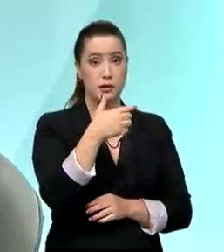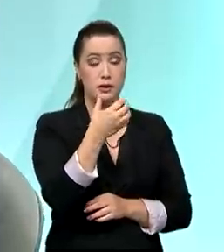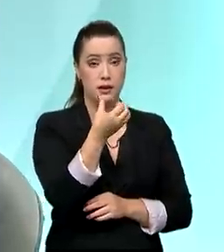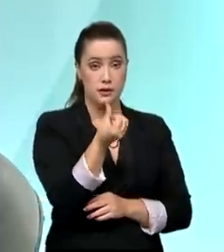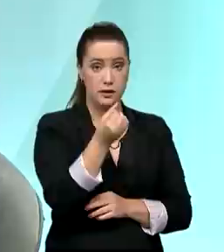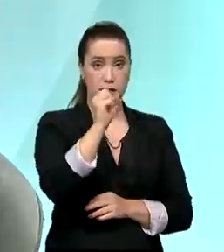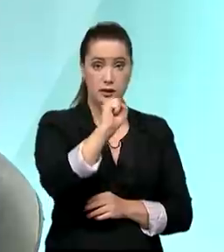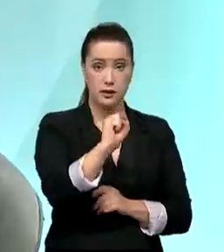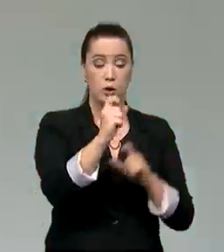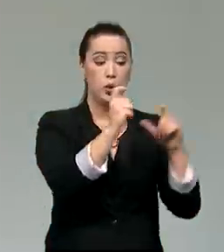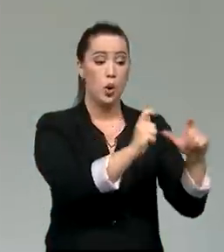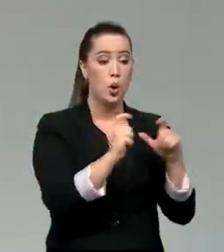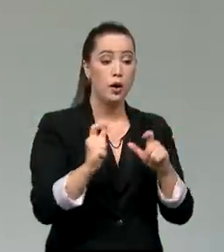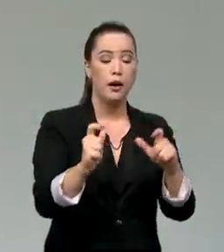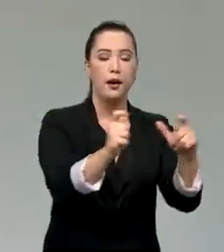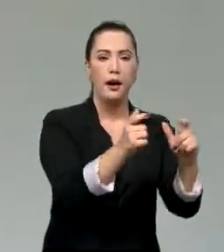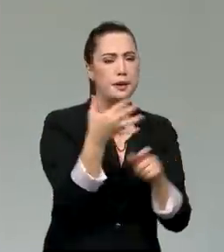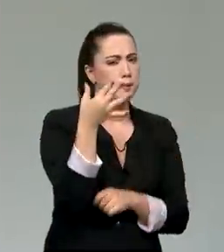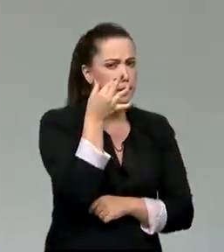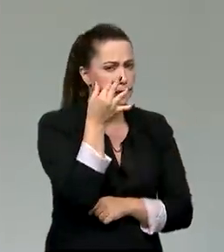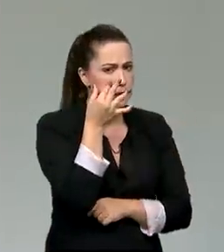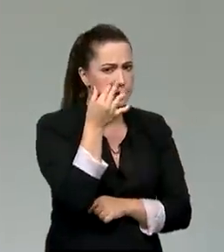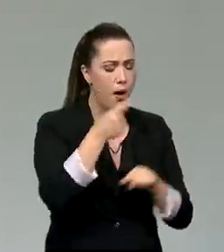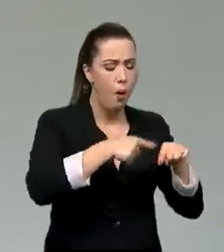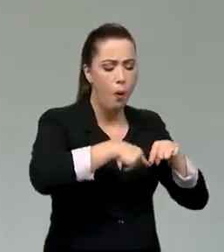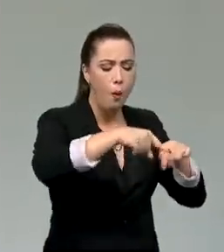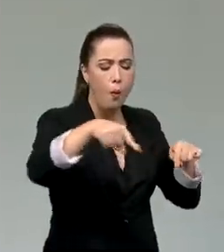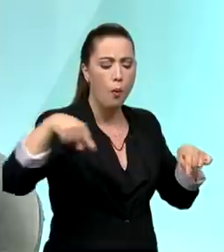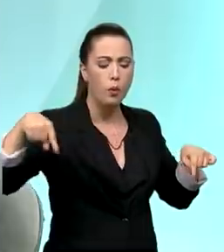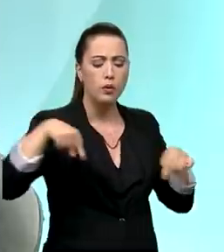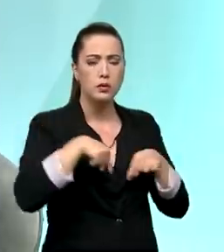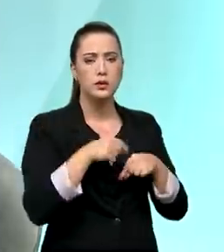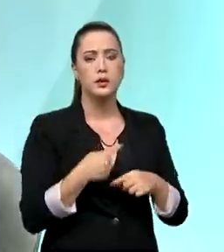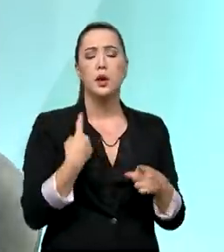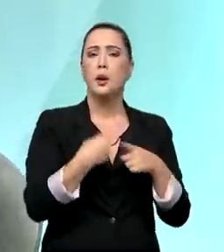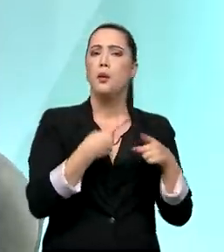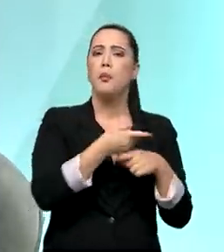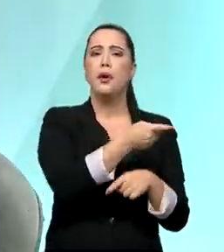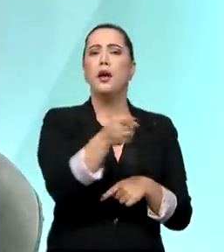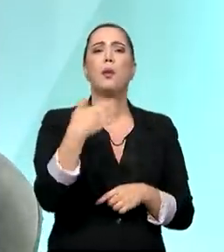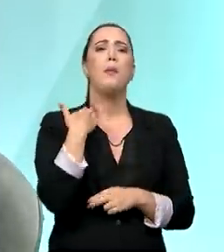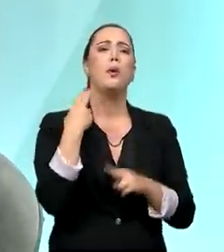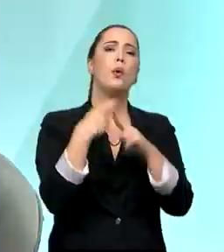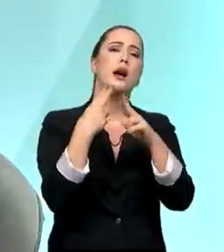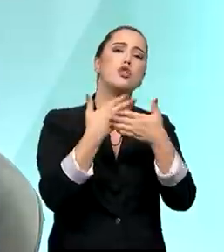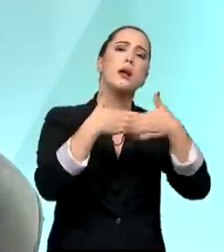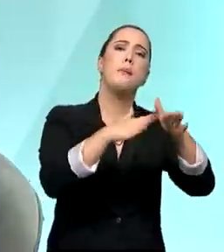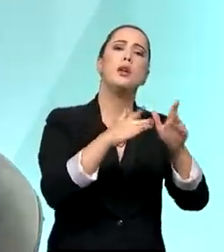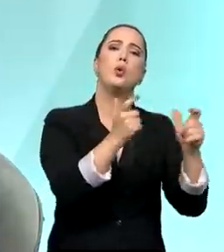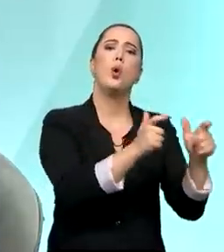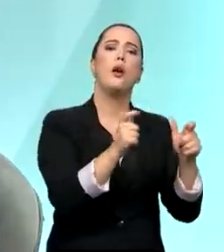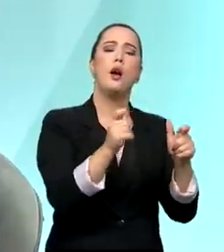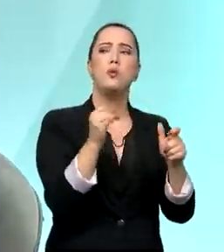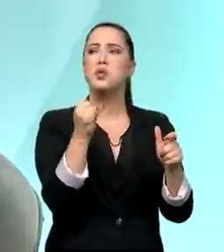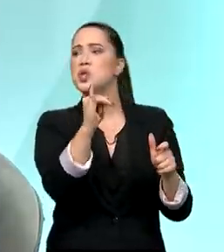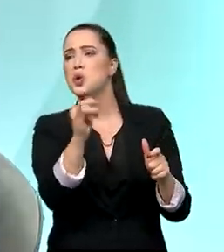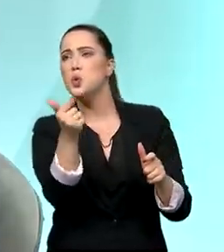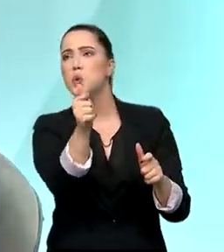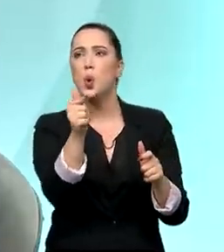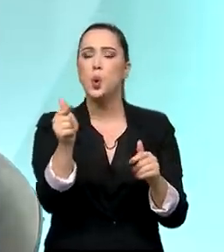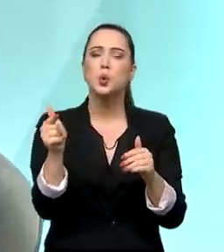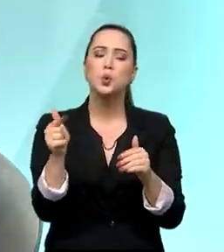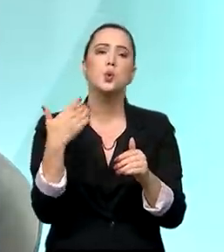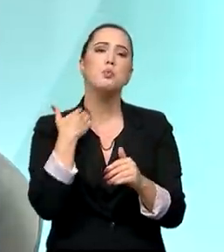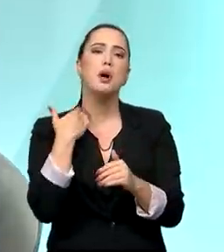as pessoas me perguntam, Pedro, por que vocês estão abrindo agências enquanto todo mundo está fechando? Eu falo, por que nós estamos abrindo agência no